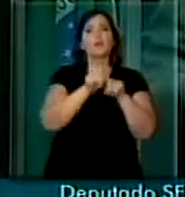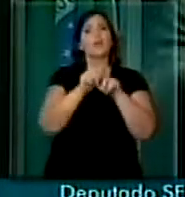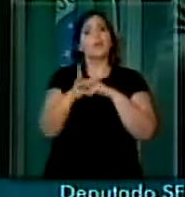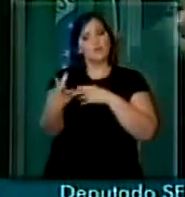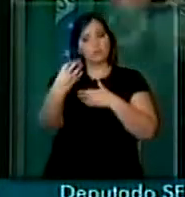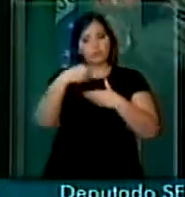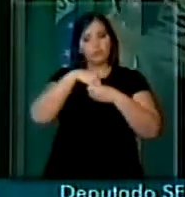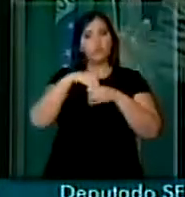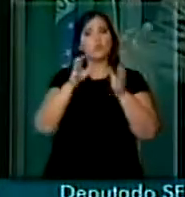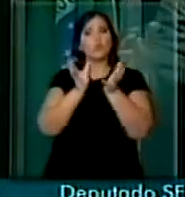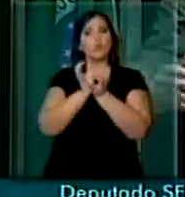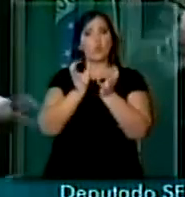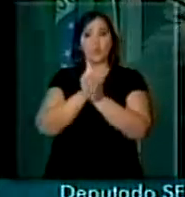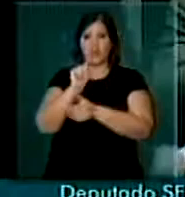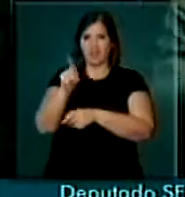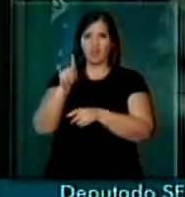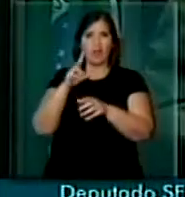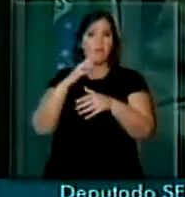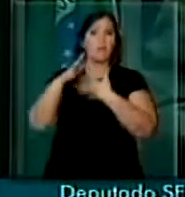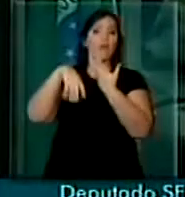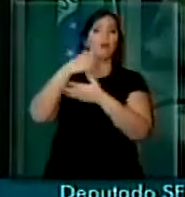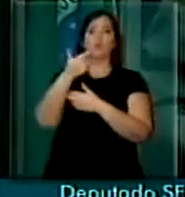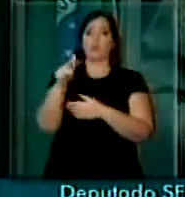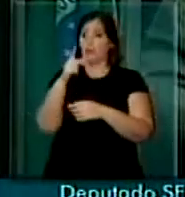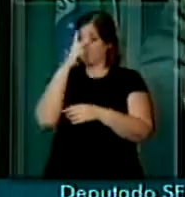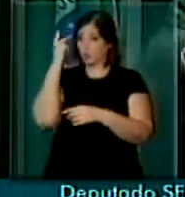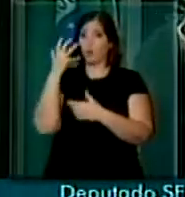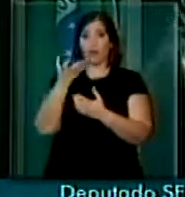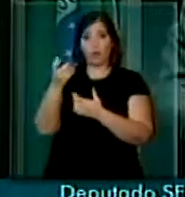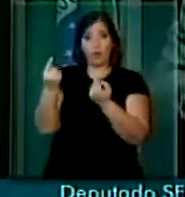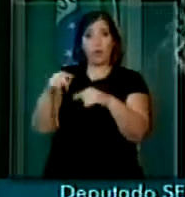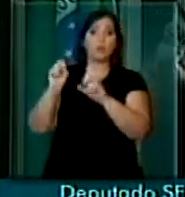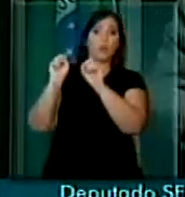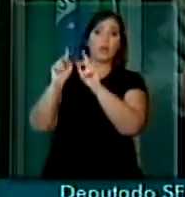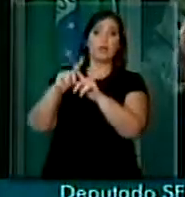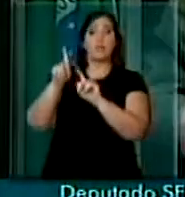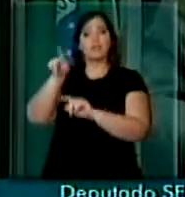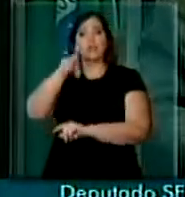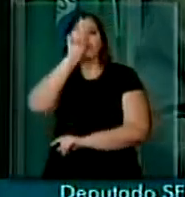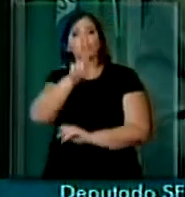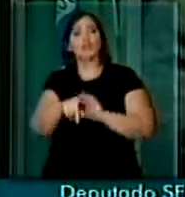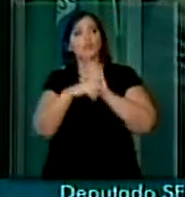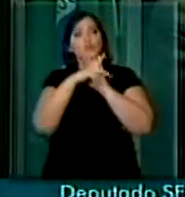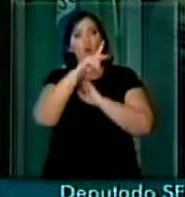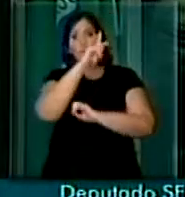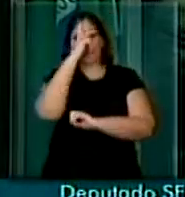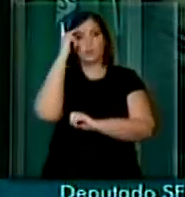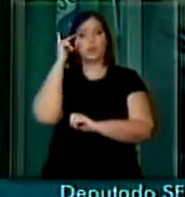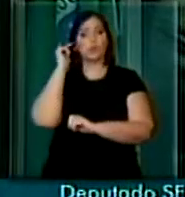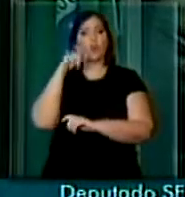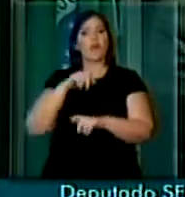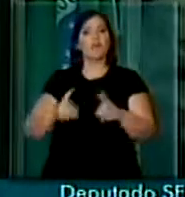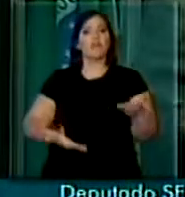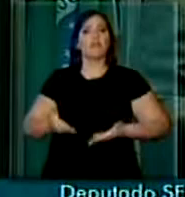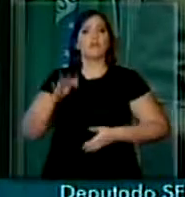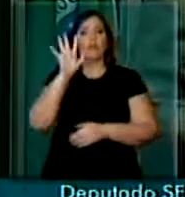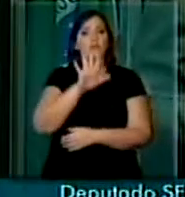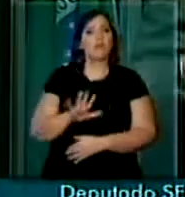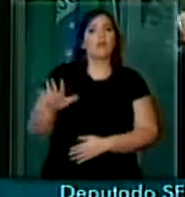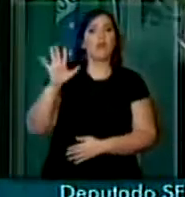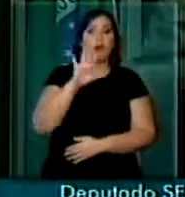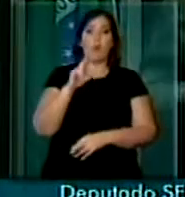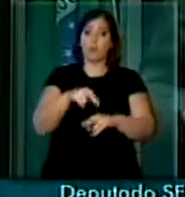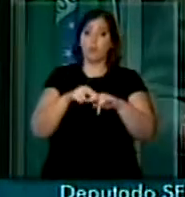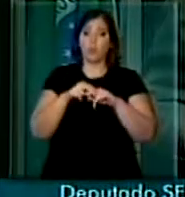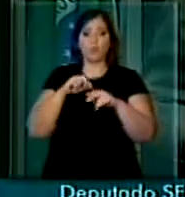Isso não é nenhum trem de alegria, quem quiser combater, que combata, mas é um direito adquirido desses servidores, que são servidores federais. E, por isso,